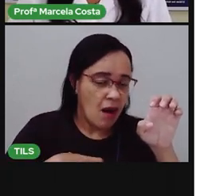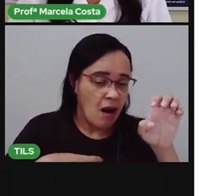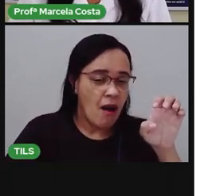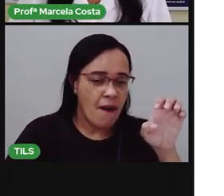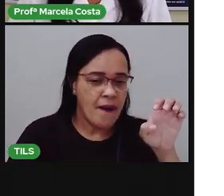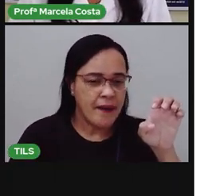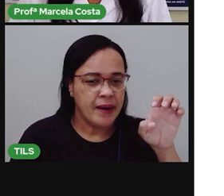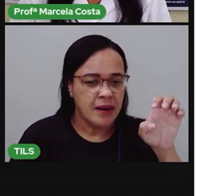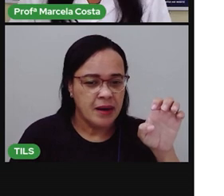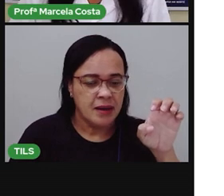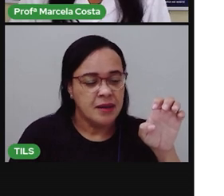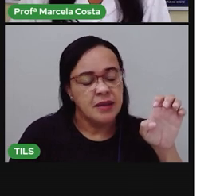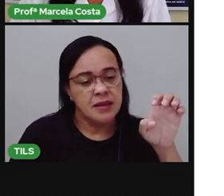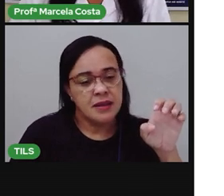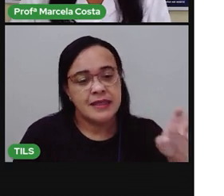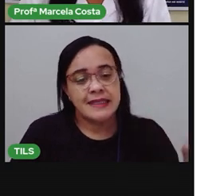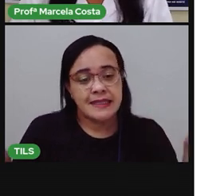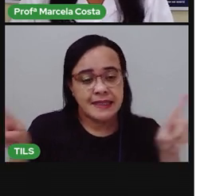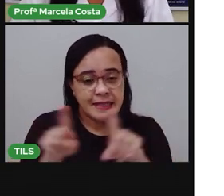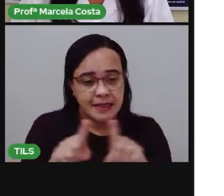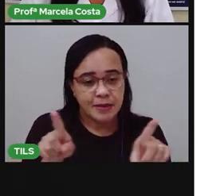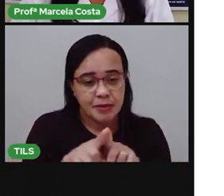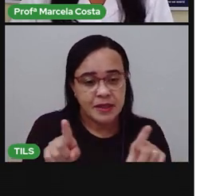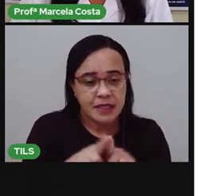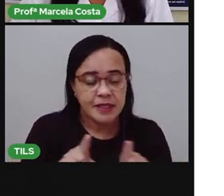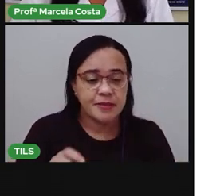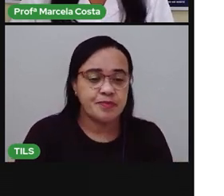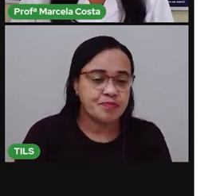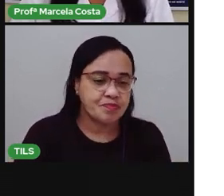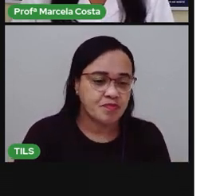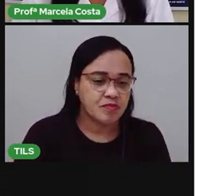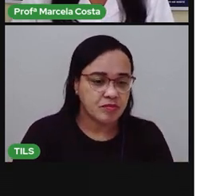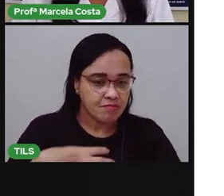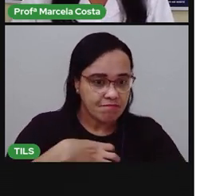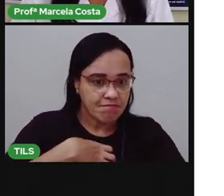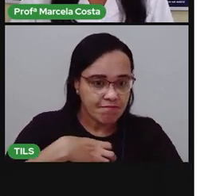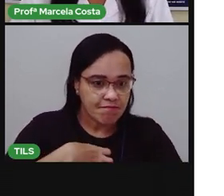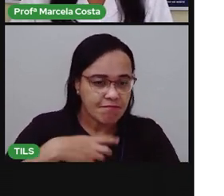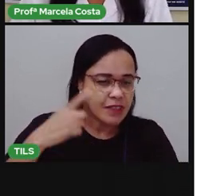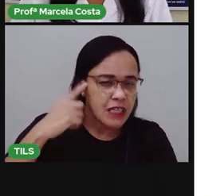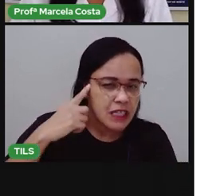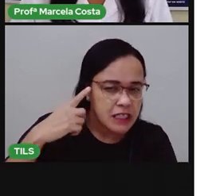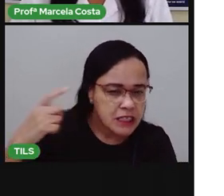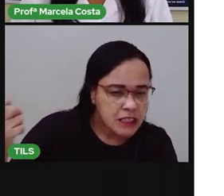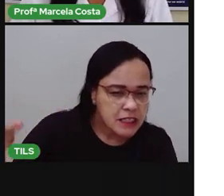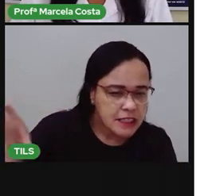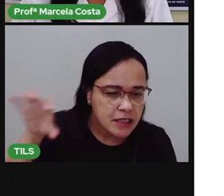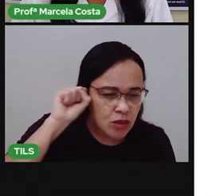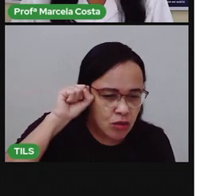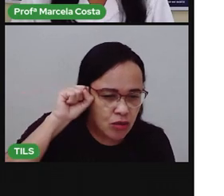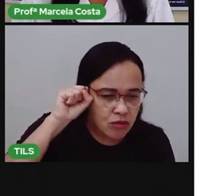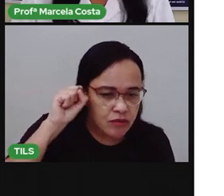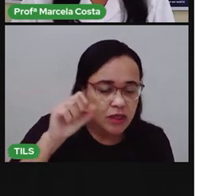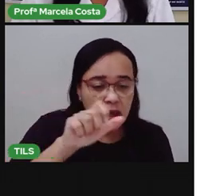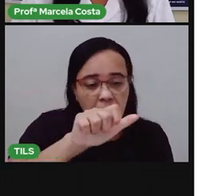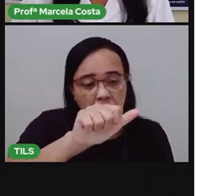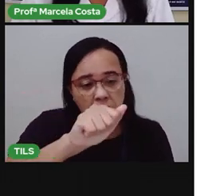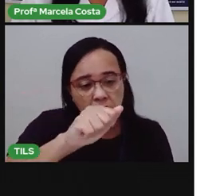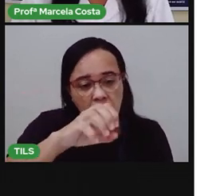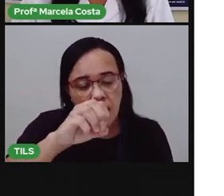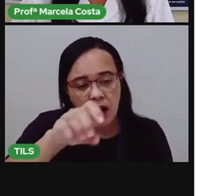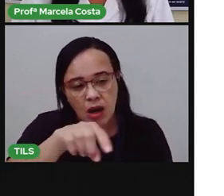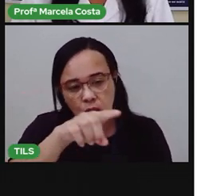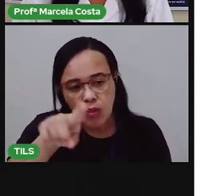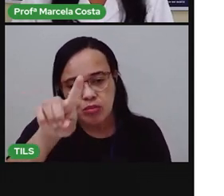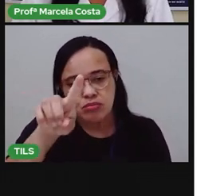E você também ouve aí no final da palavra o som do ã, né? Letra A e o